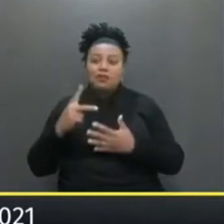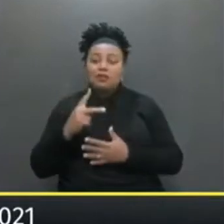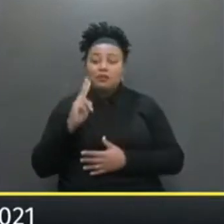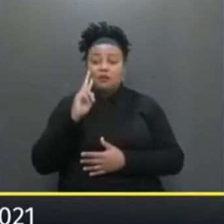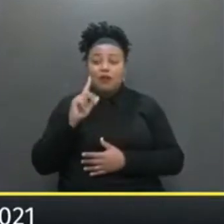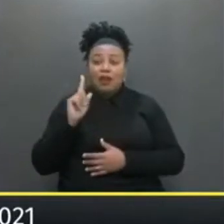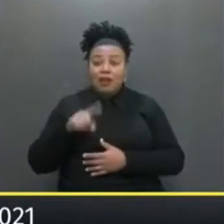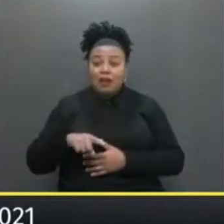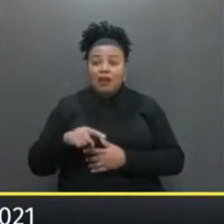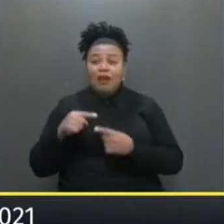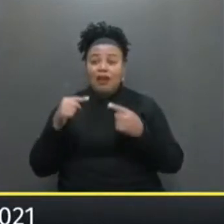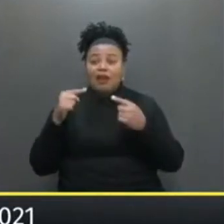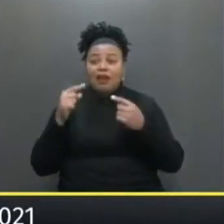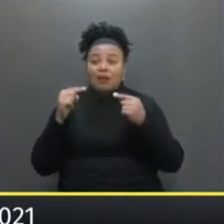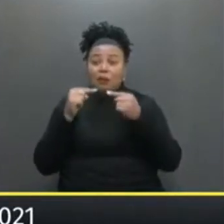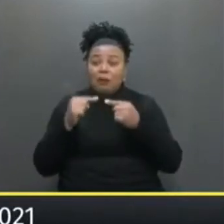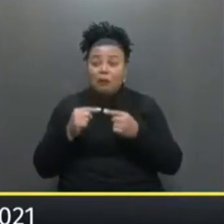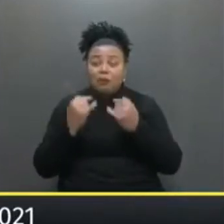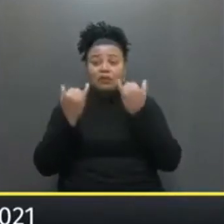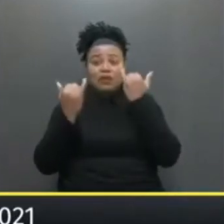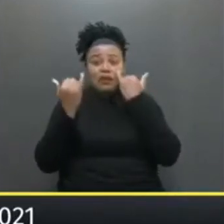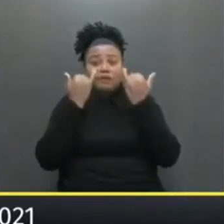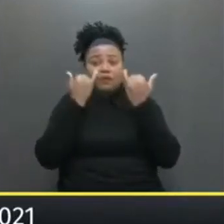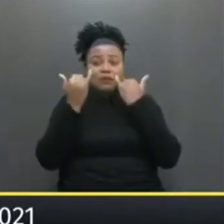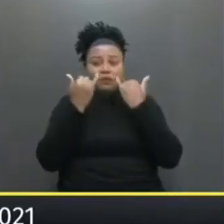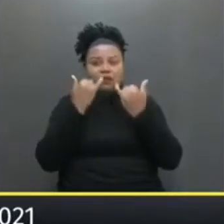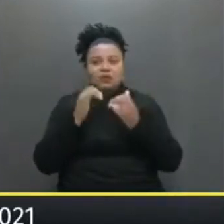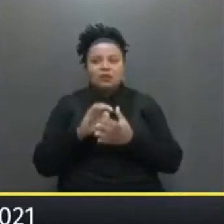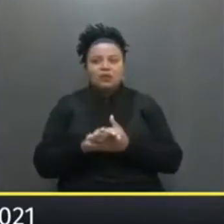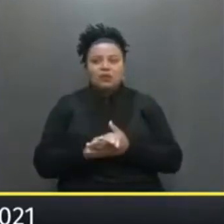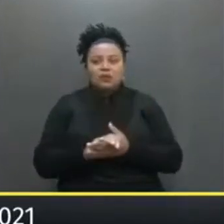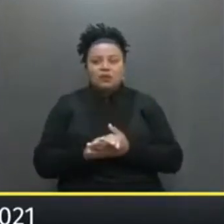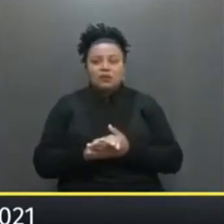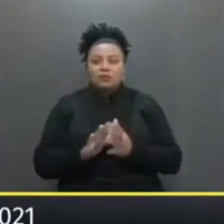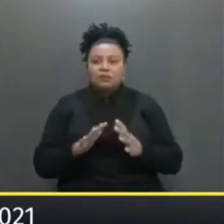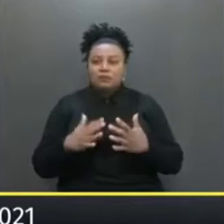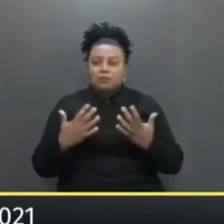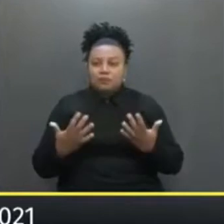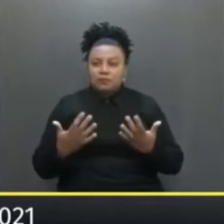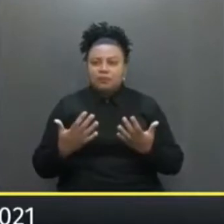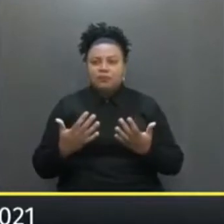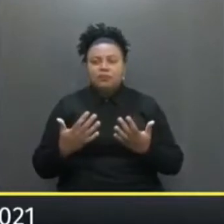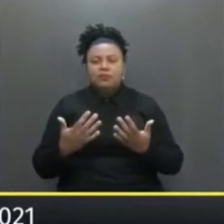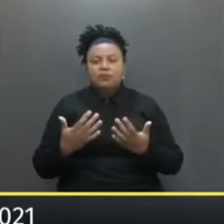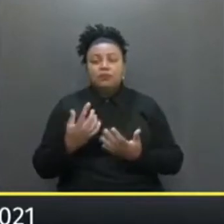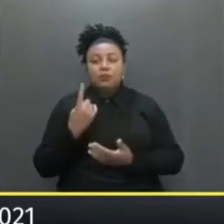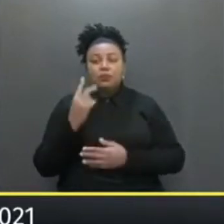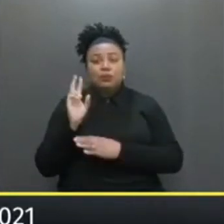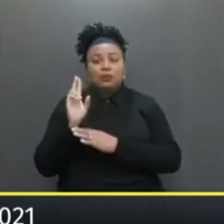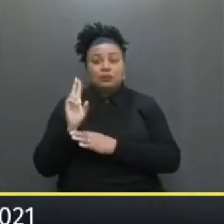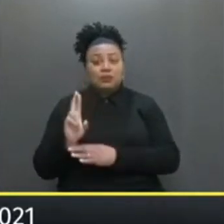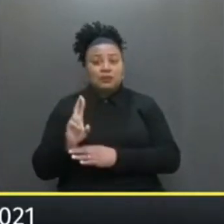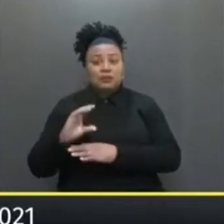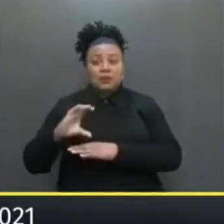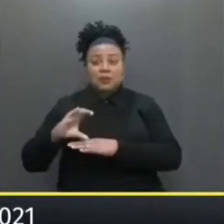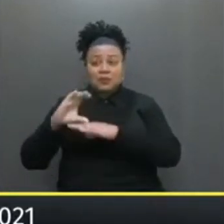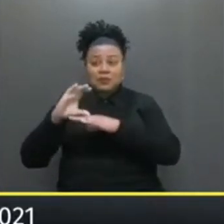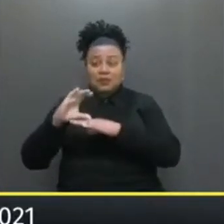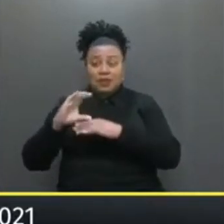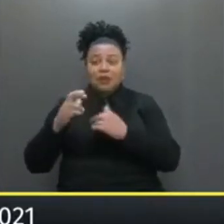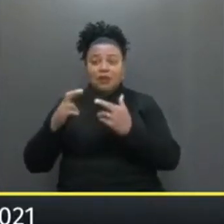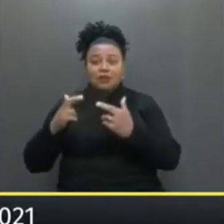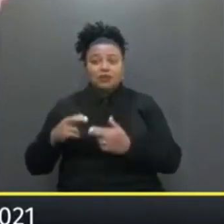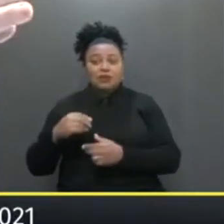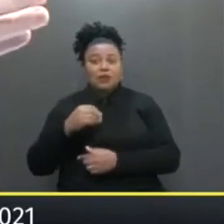É da assimetria De informação Quando que Um representante Do Conselho Regional De